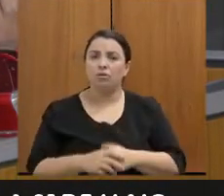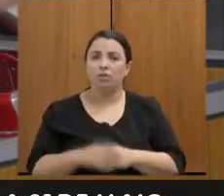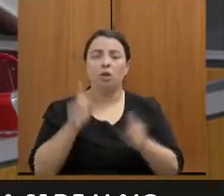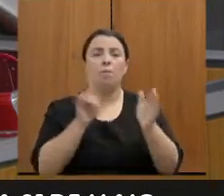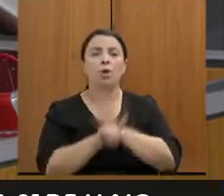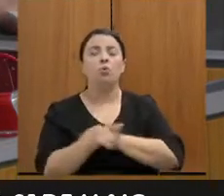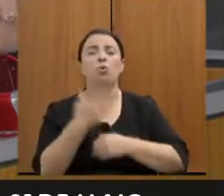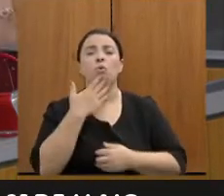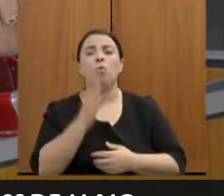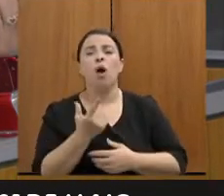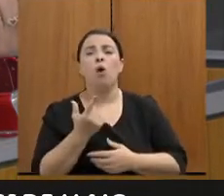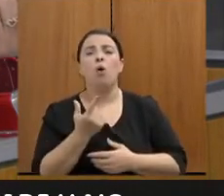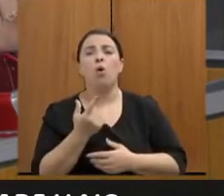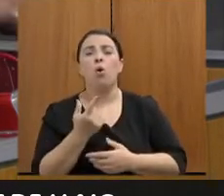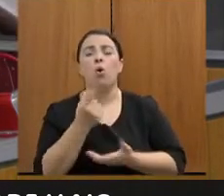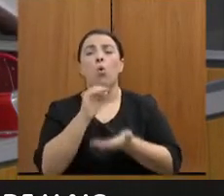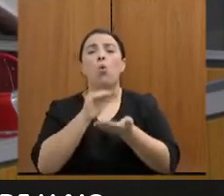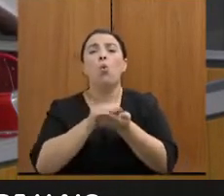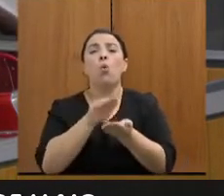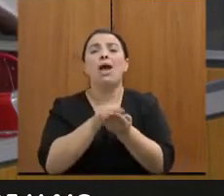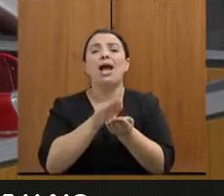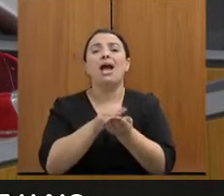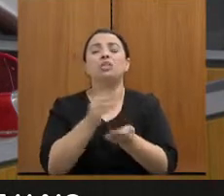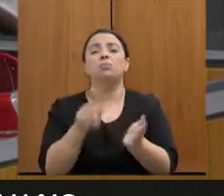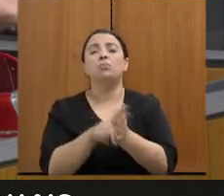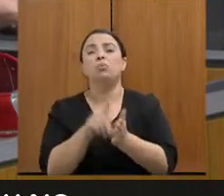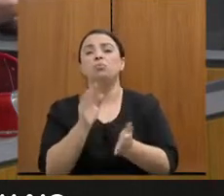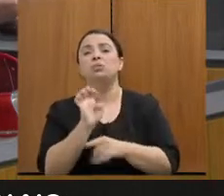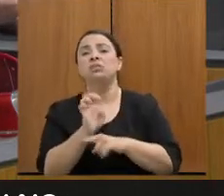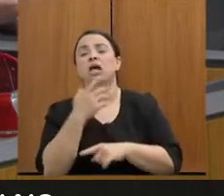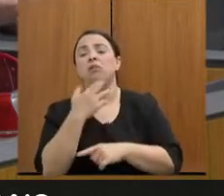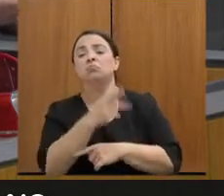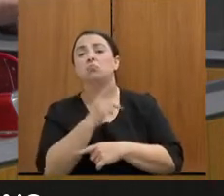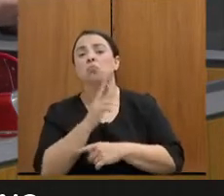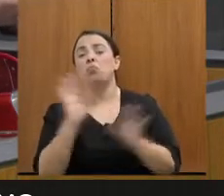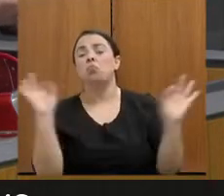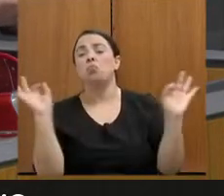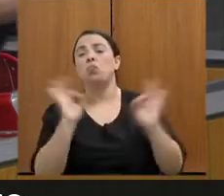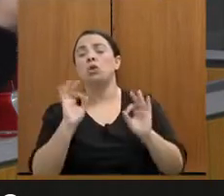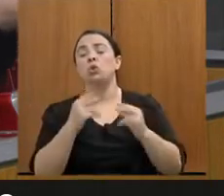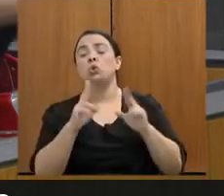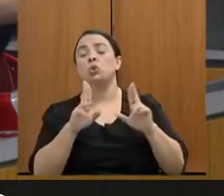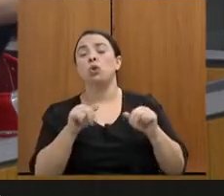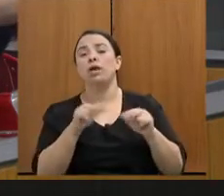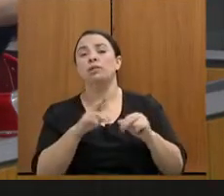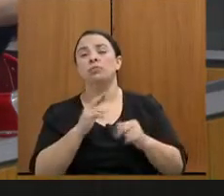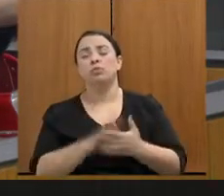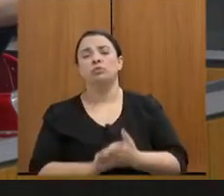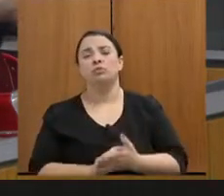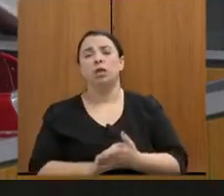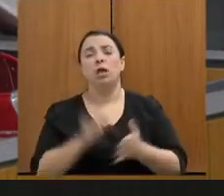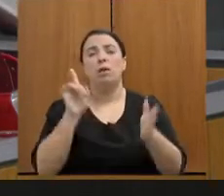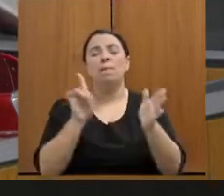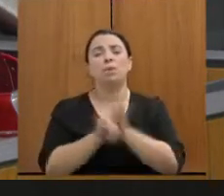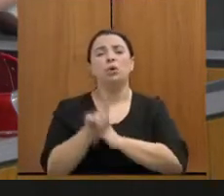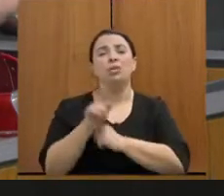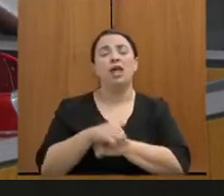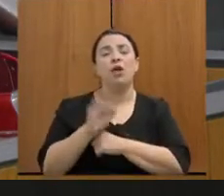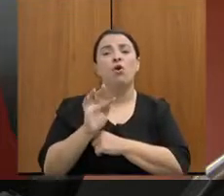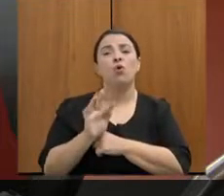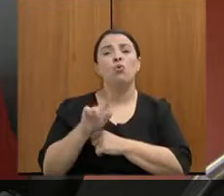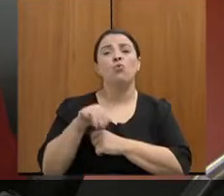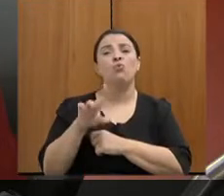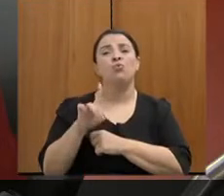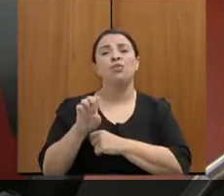saldo, nunca responde. Saldo do Fundeb, eu não perguntei como está sendo o gasto, perguntei o saldo. Como está sendo o